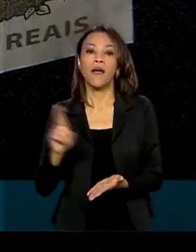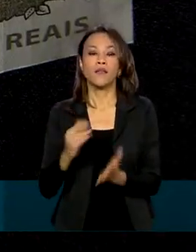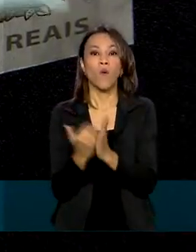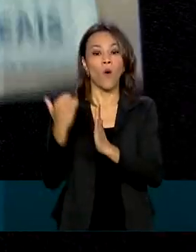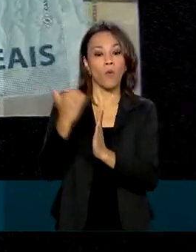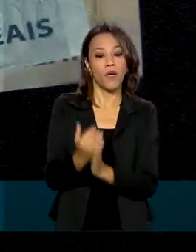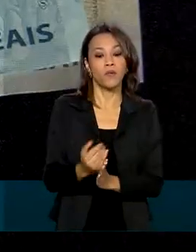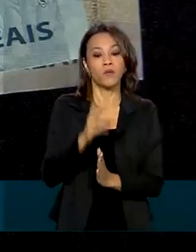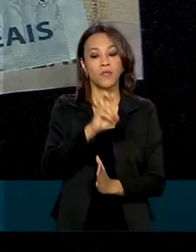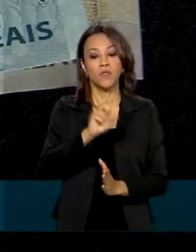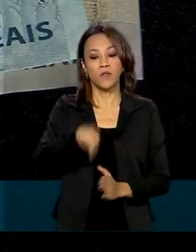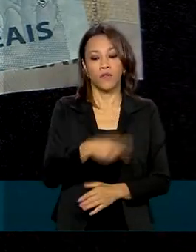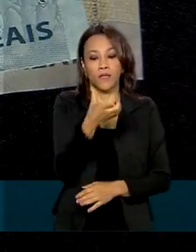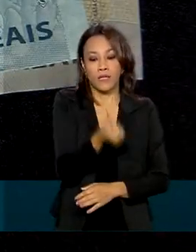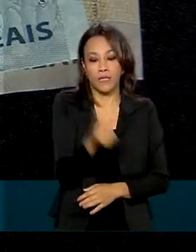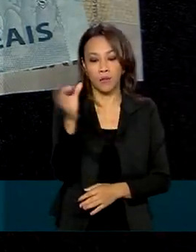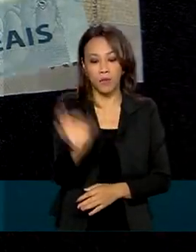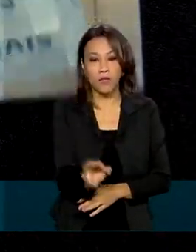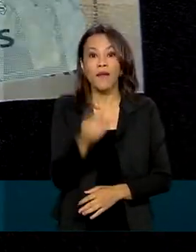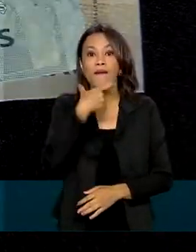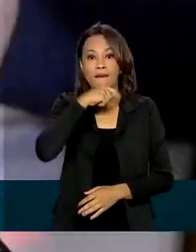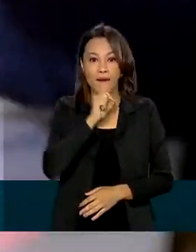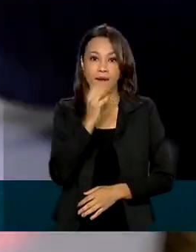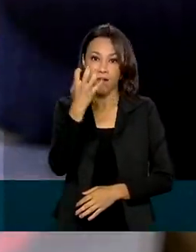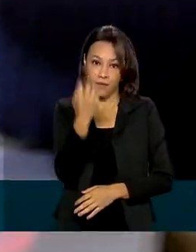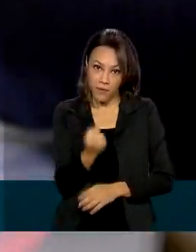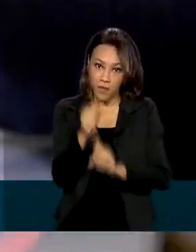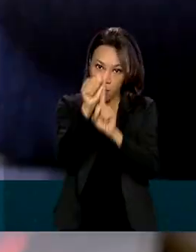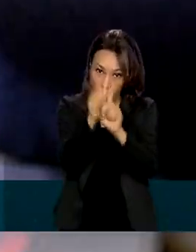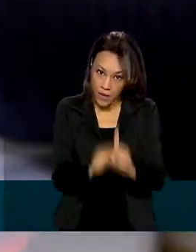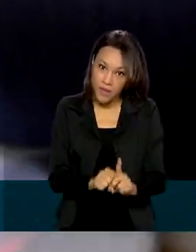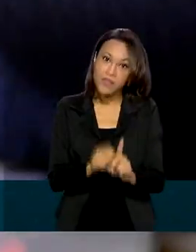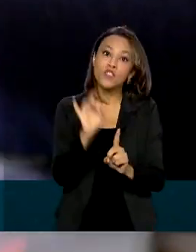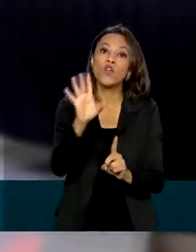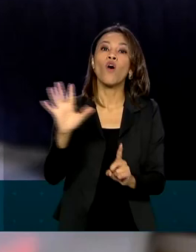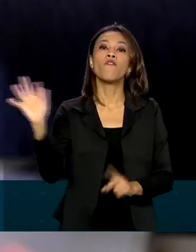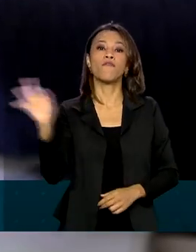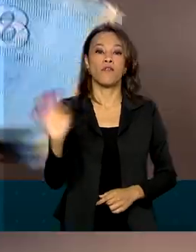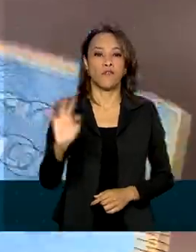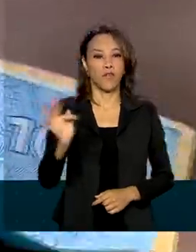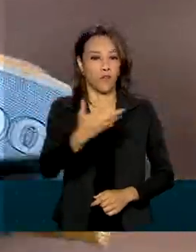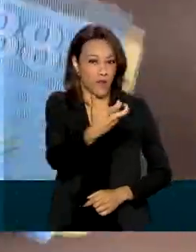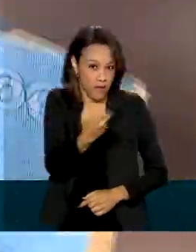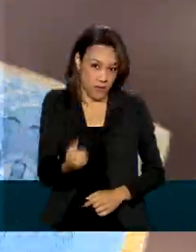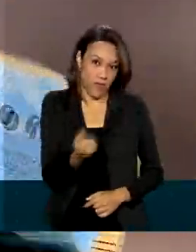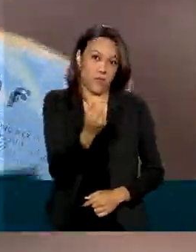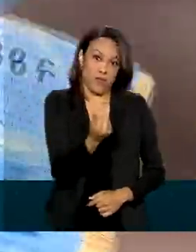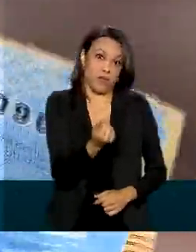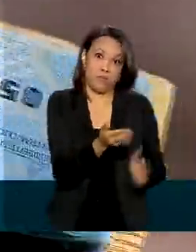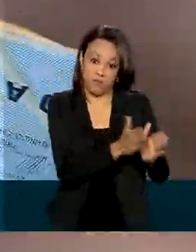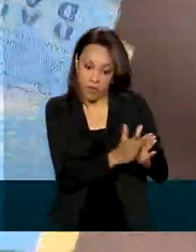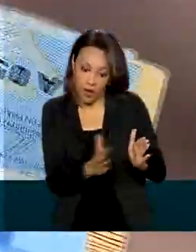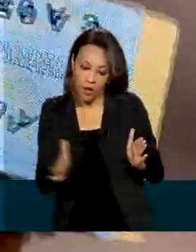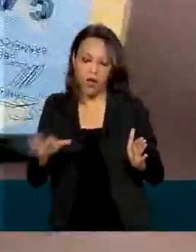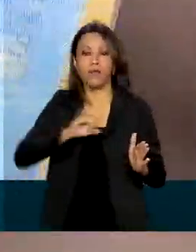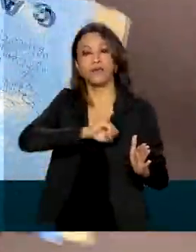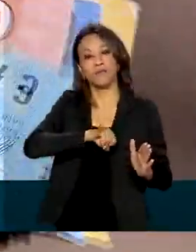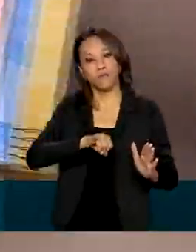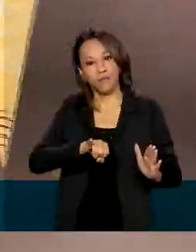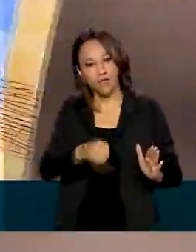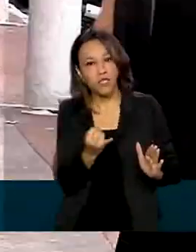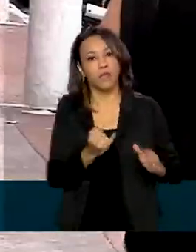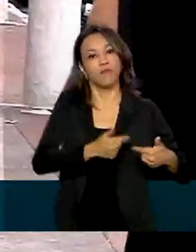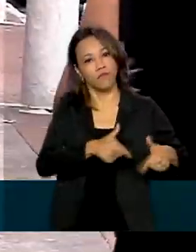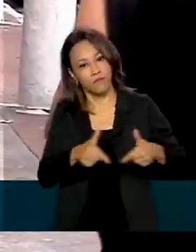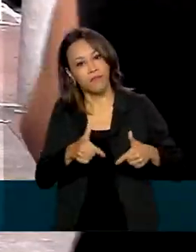,26%. Quem ganha por mês vai receber essa diferença em fevereiro, depois de ter trabalhado no mês de janeiro. Para aqueles que são